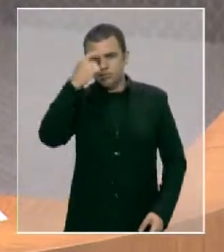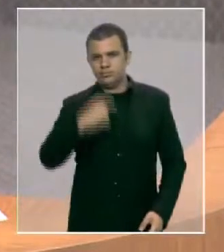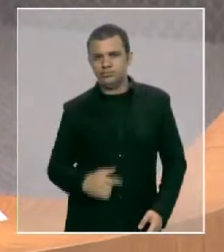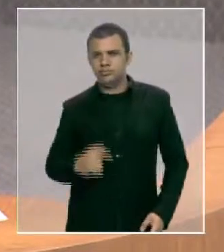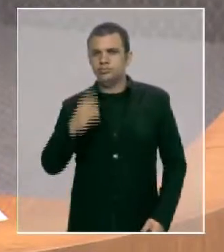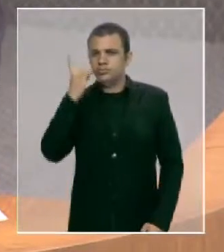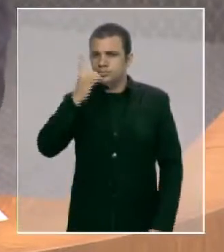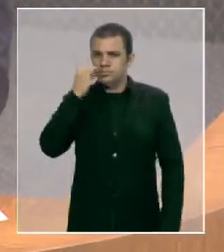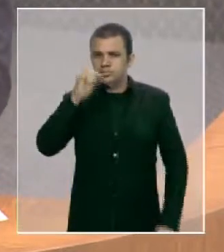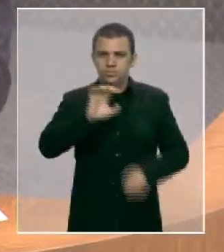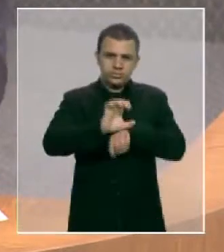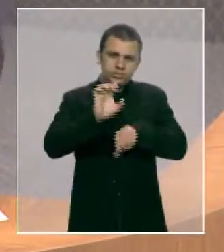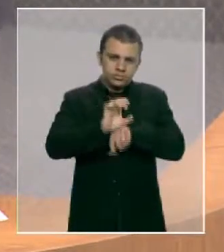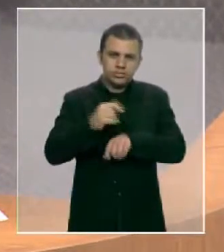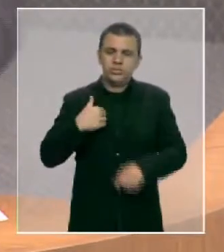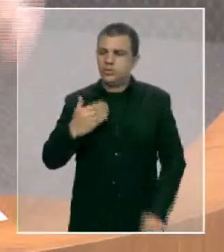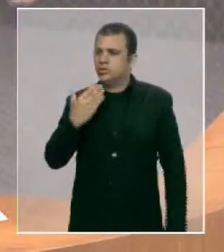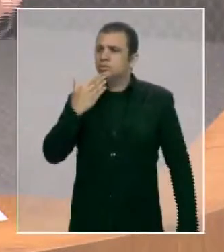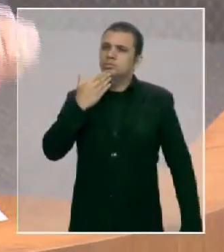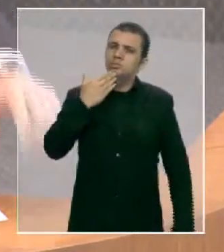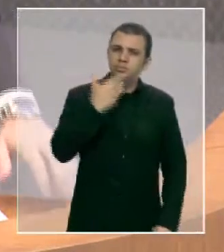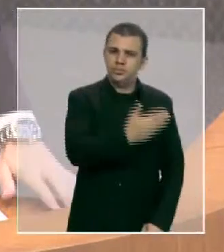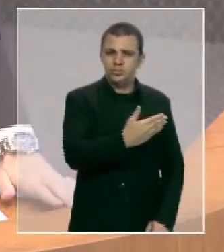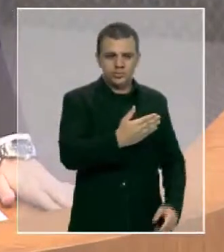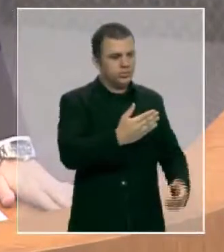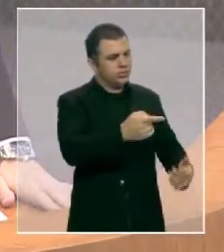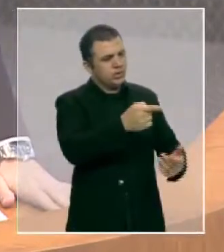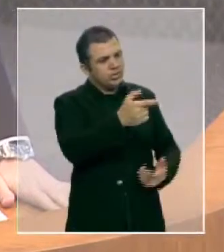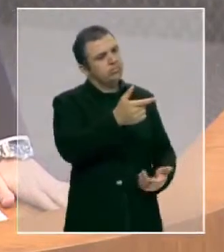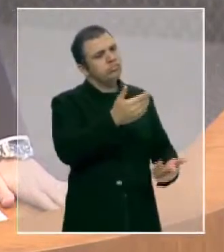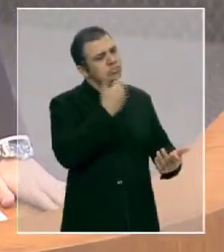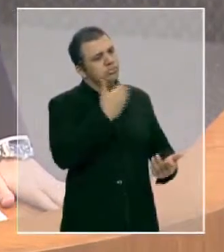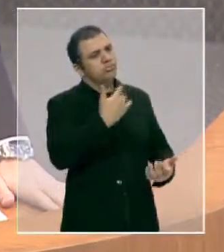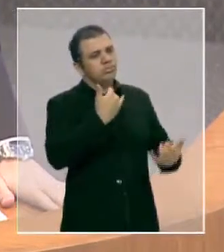solicita uma informação? E o governo do Estado, rapaz,